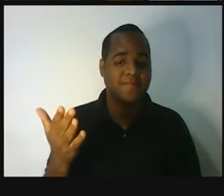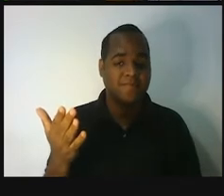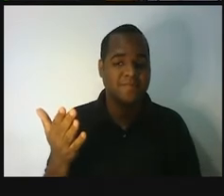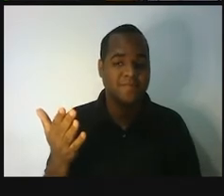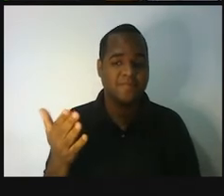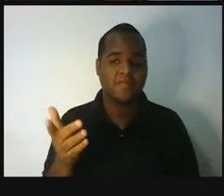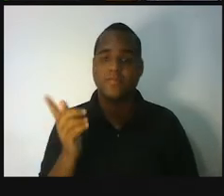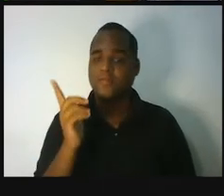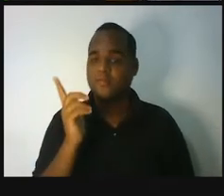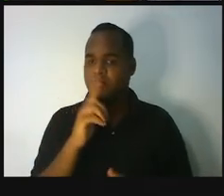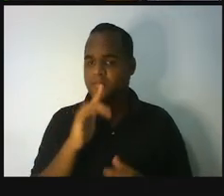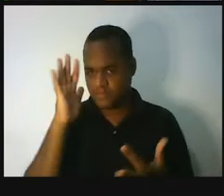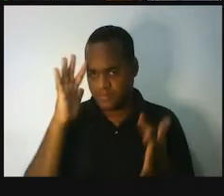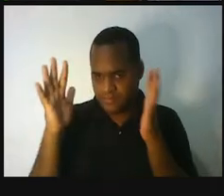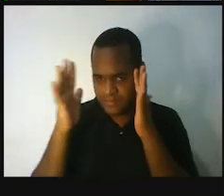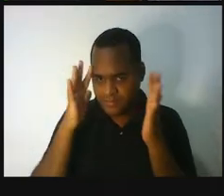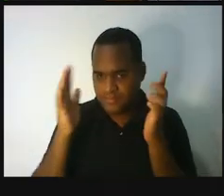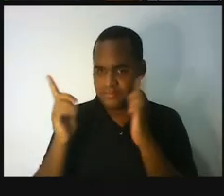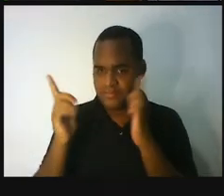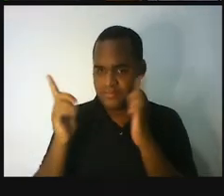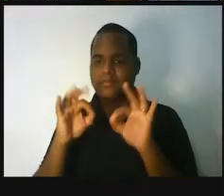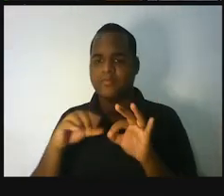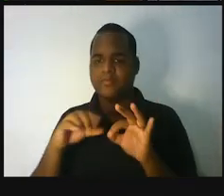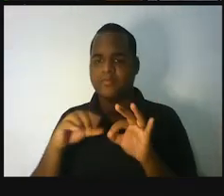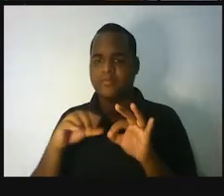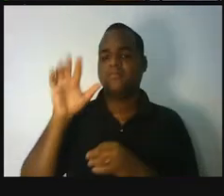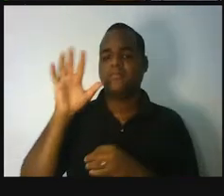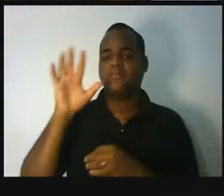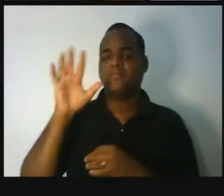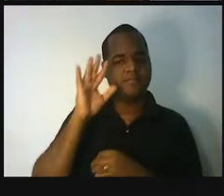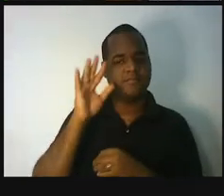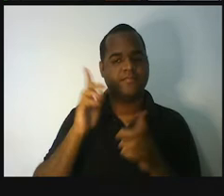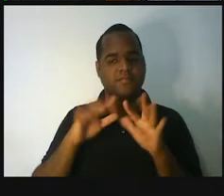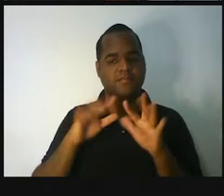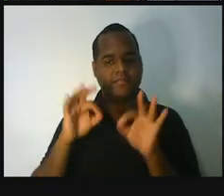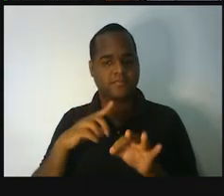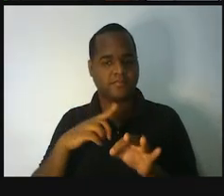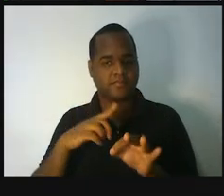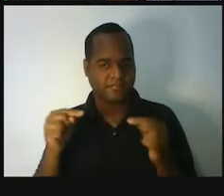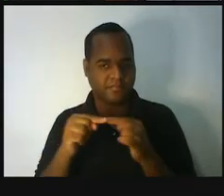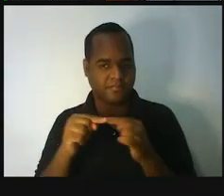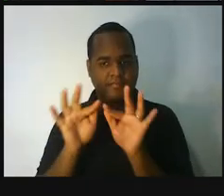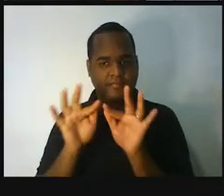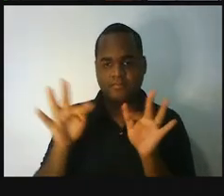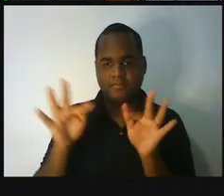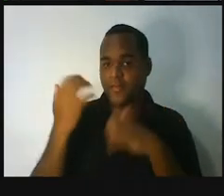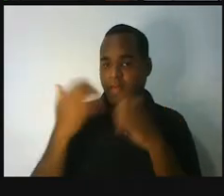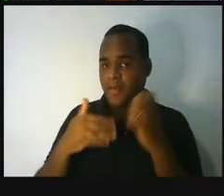Conseguiu imaginar alguma coisa? Vamos pensar em duas situações bem simples.